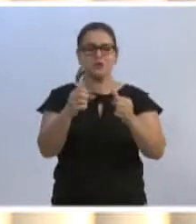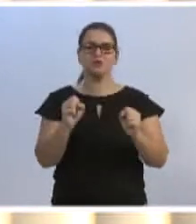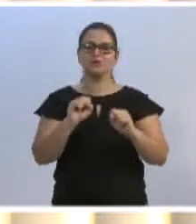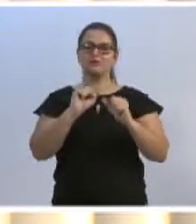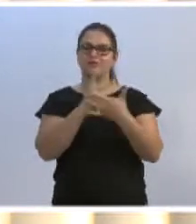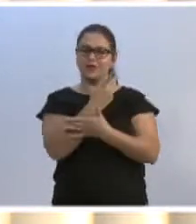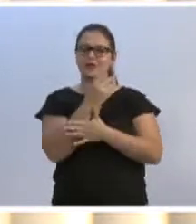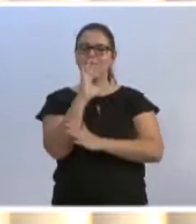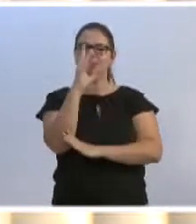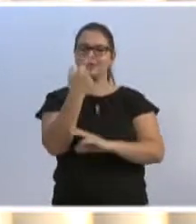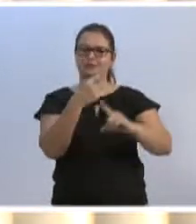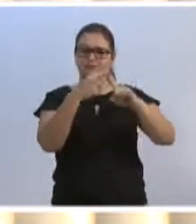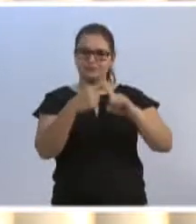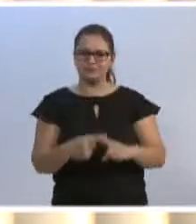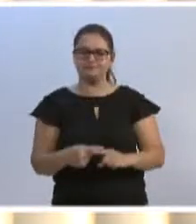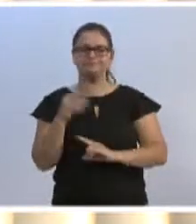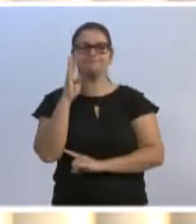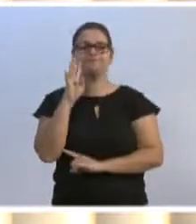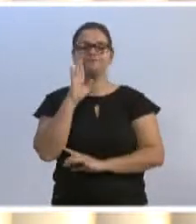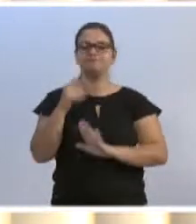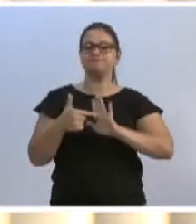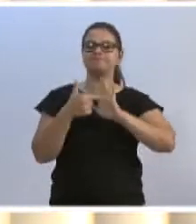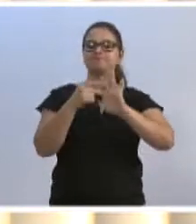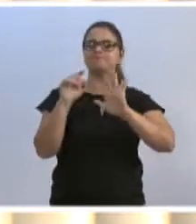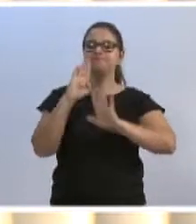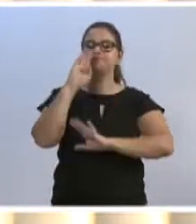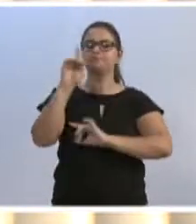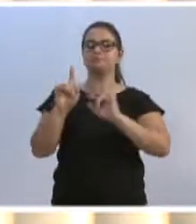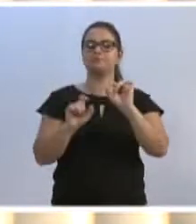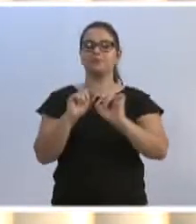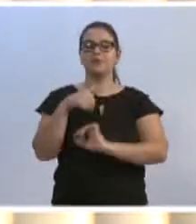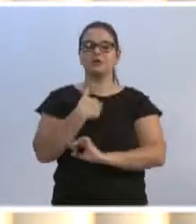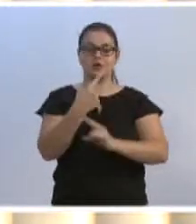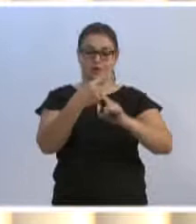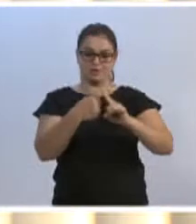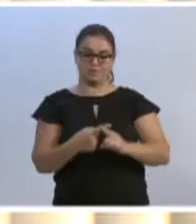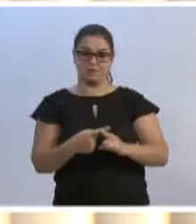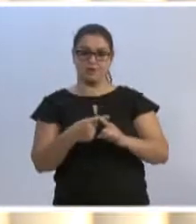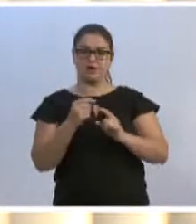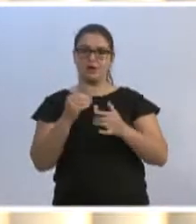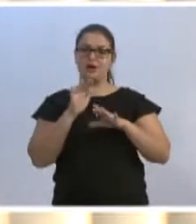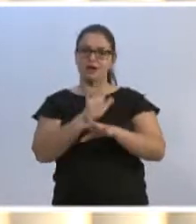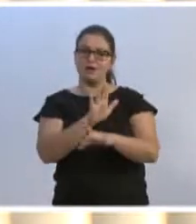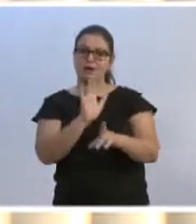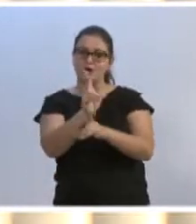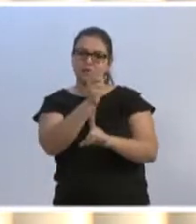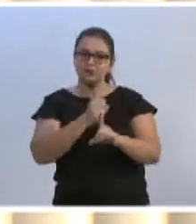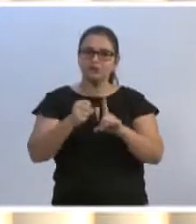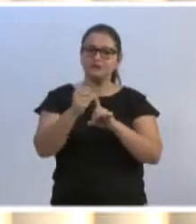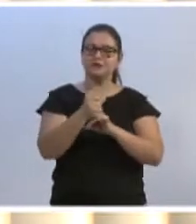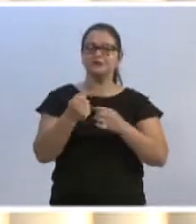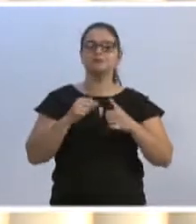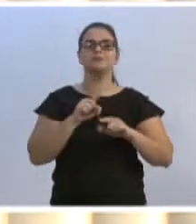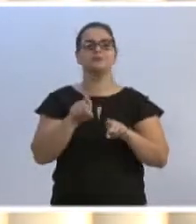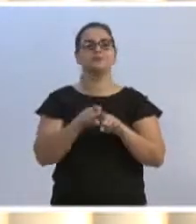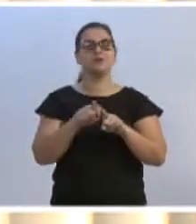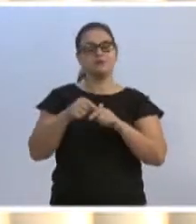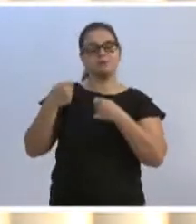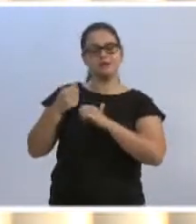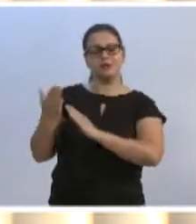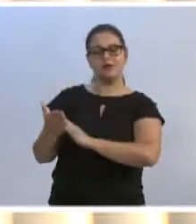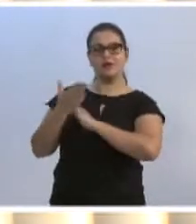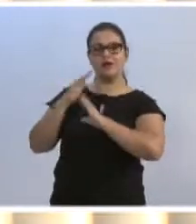a questão da gincana, e é sempre legal os destaques, vereador, porque a gincana faz muitas ações sociais importantes, e é preciso a ajuda da